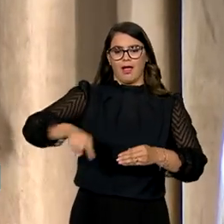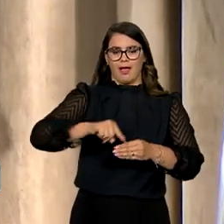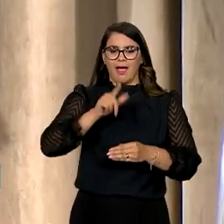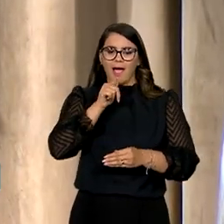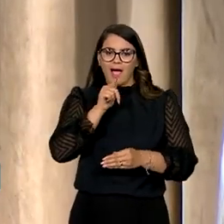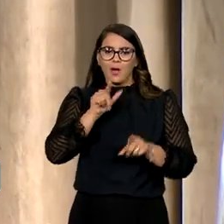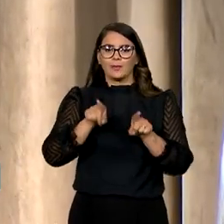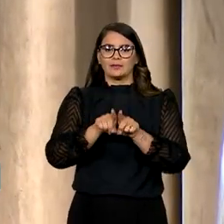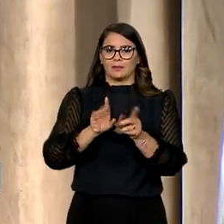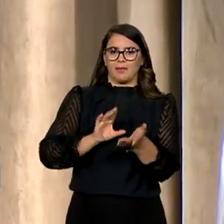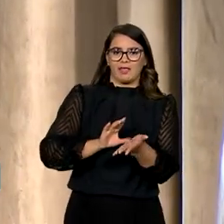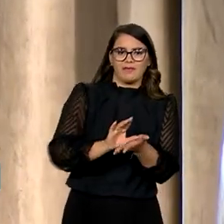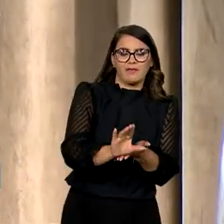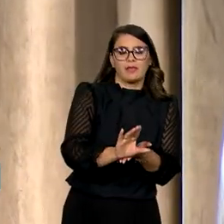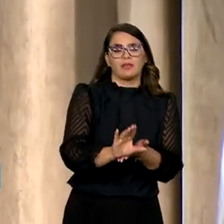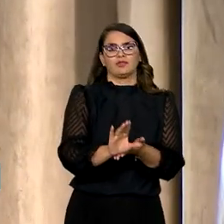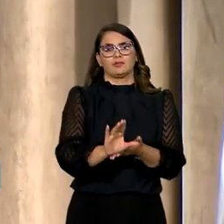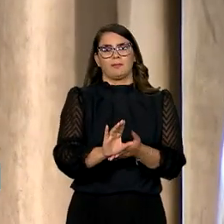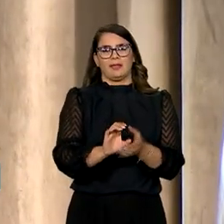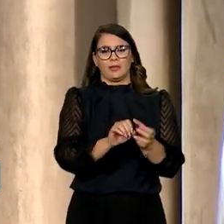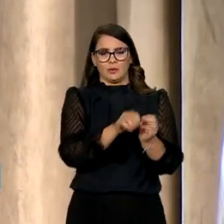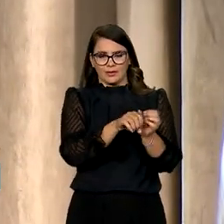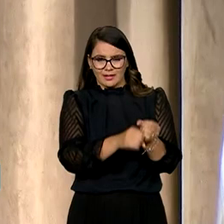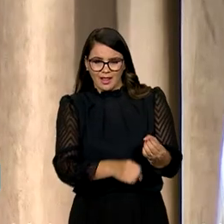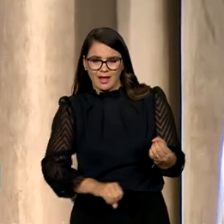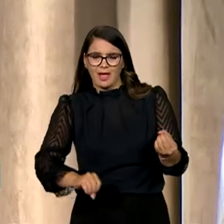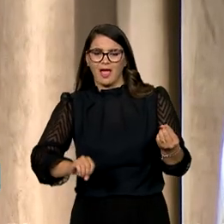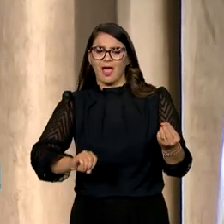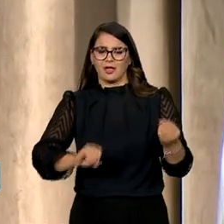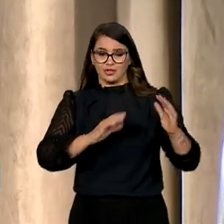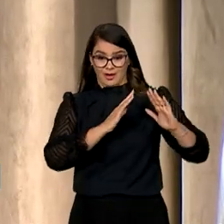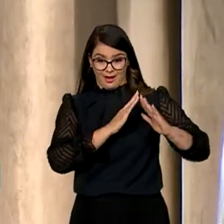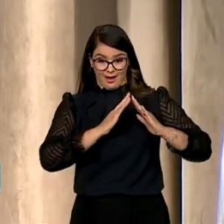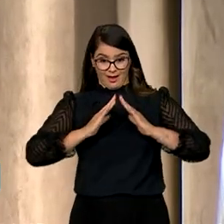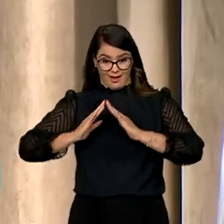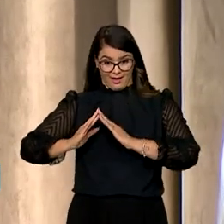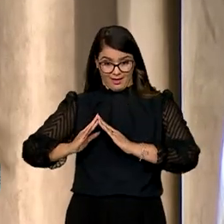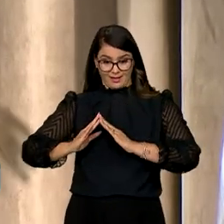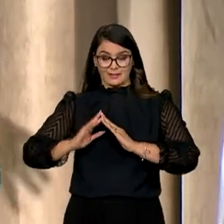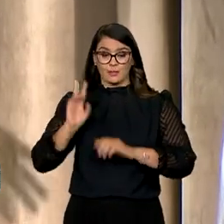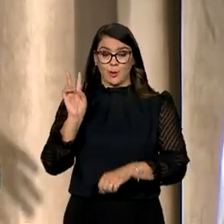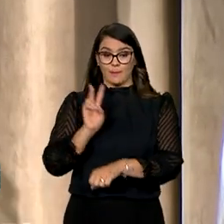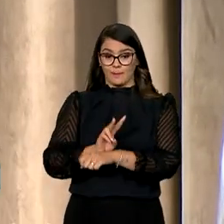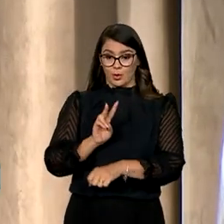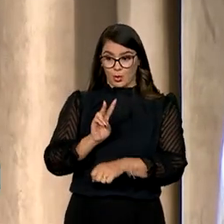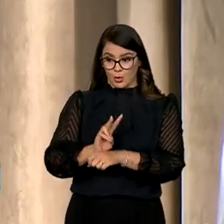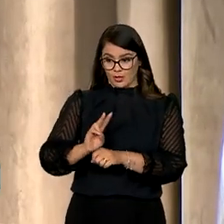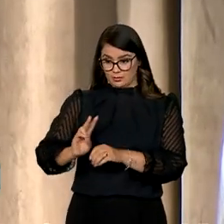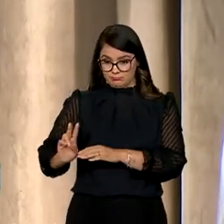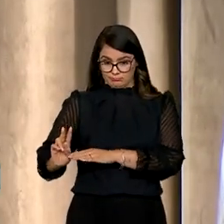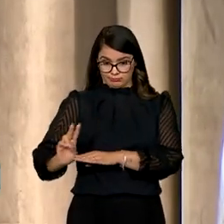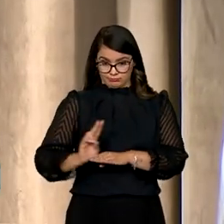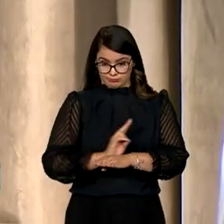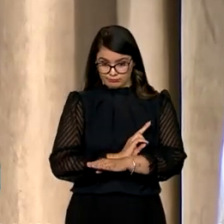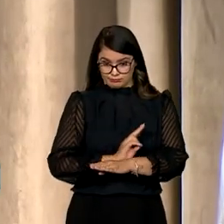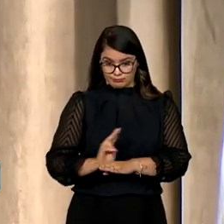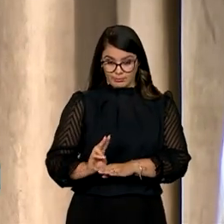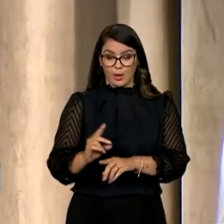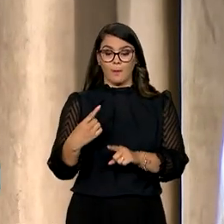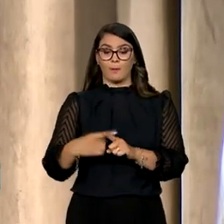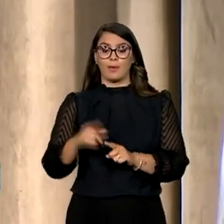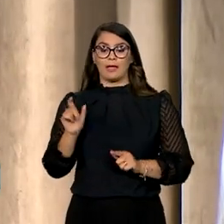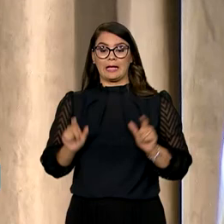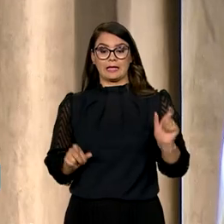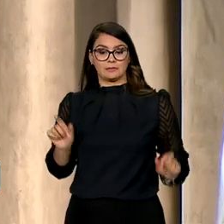investimentos fortes em macrodrenagens em habitação, proteção de encostas, porque essas pessoas